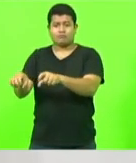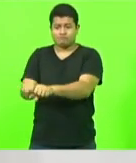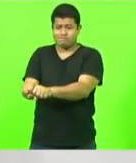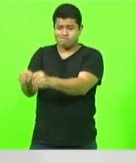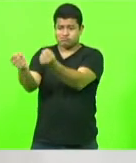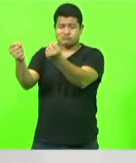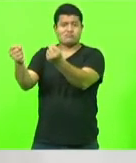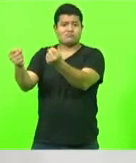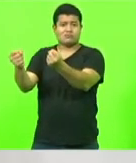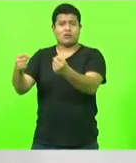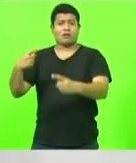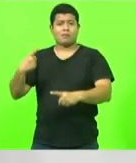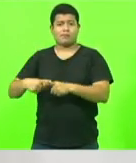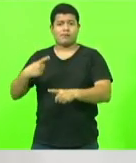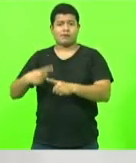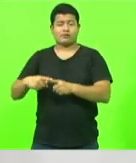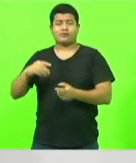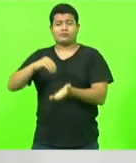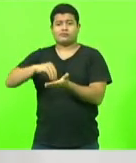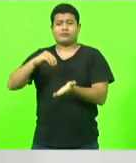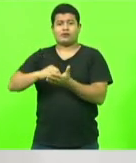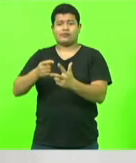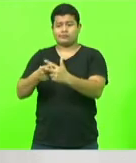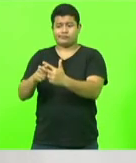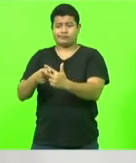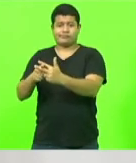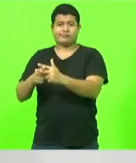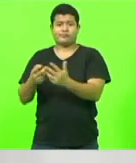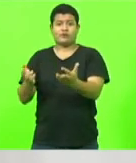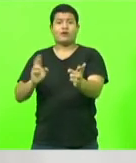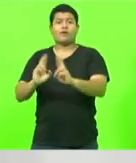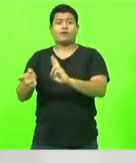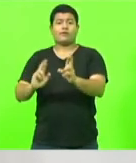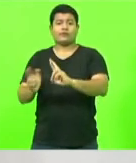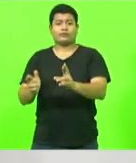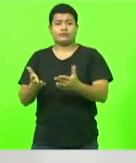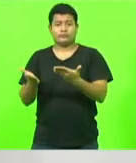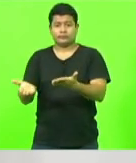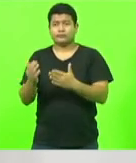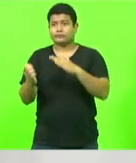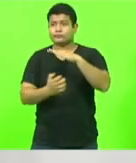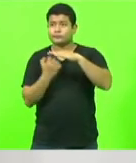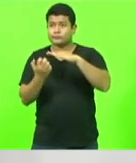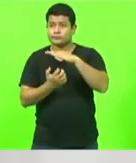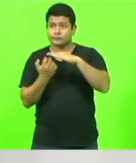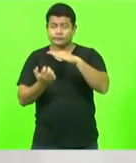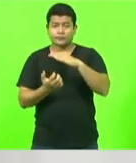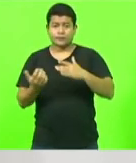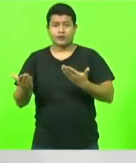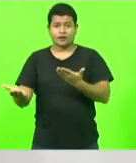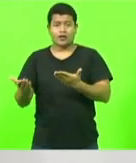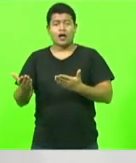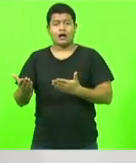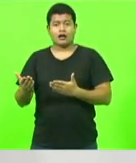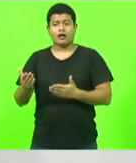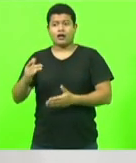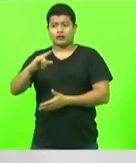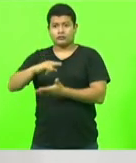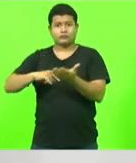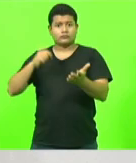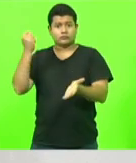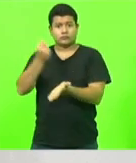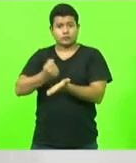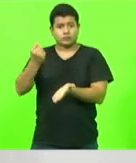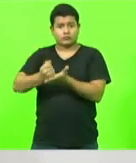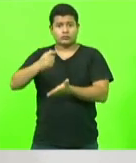devido à falta de manutenção daquela rodovia. Então, que a empresa que foi contratada e que está prestando o serviço, que eu acho que vai